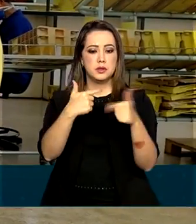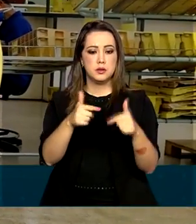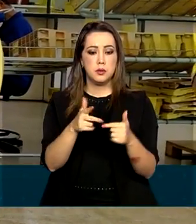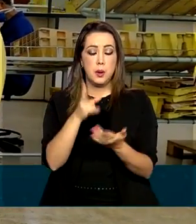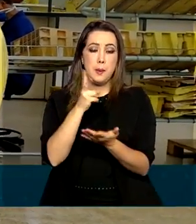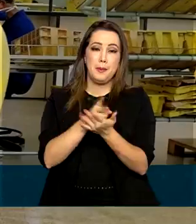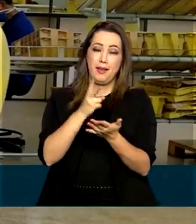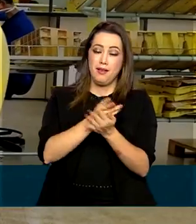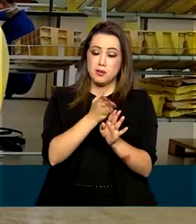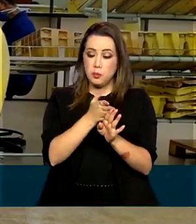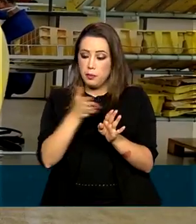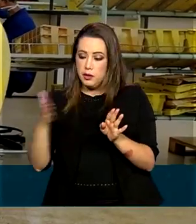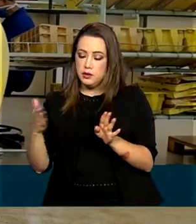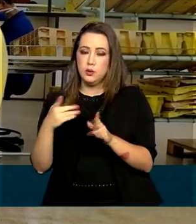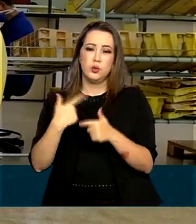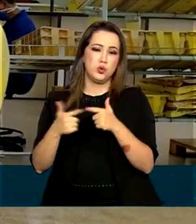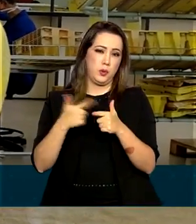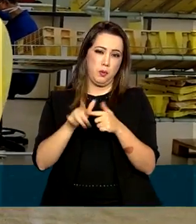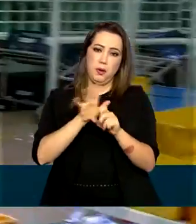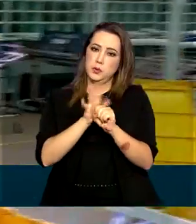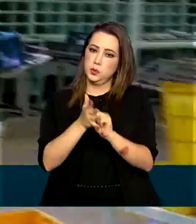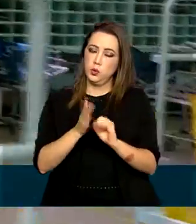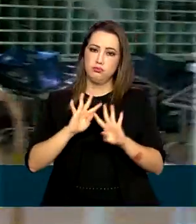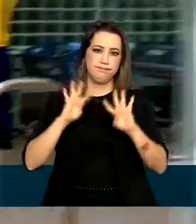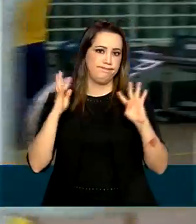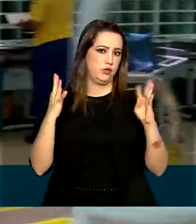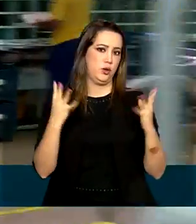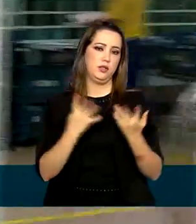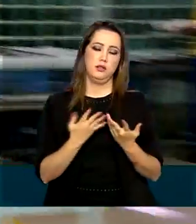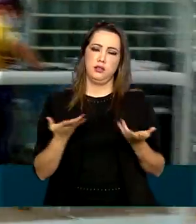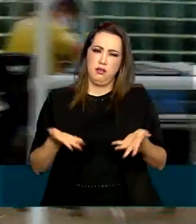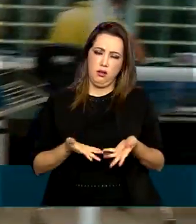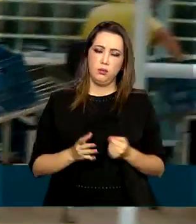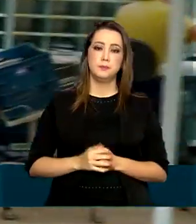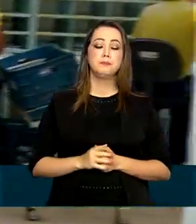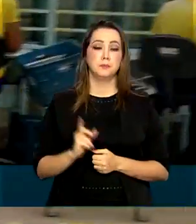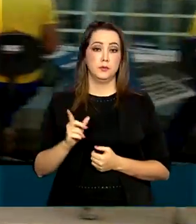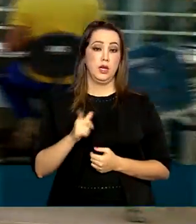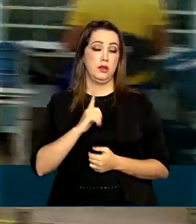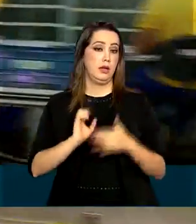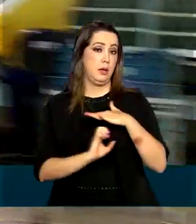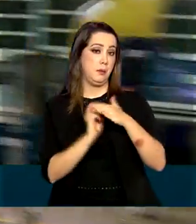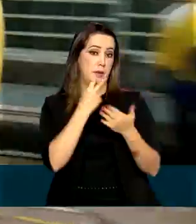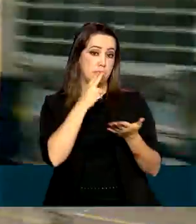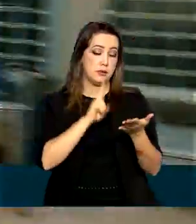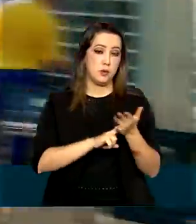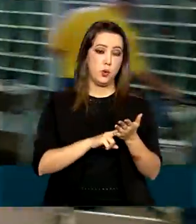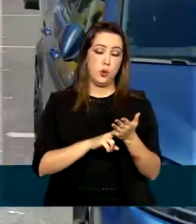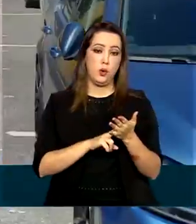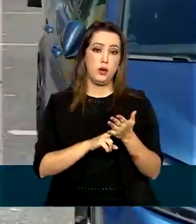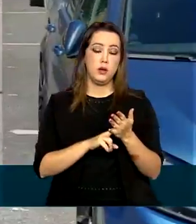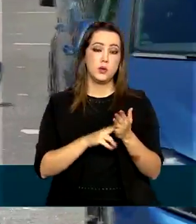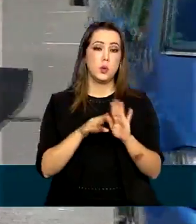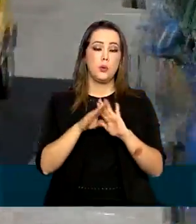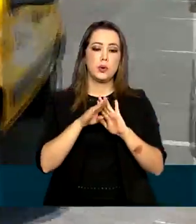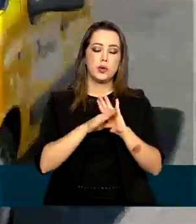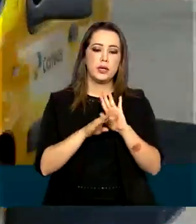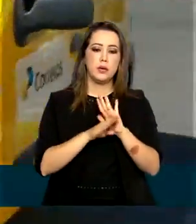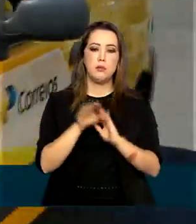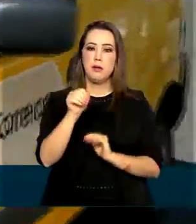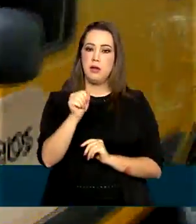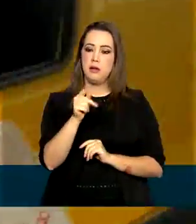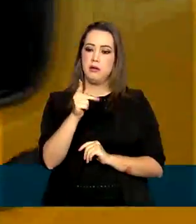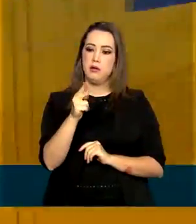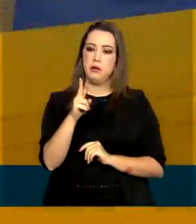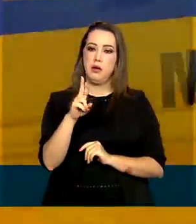mesmo em meio à pandemia do coronavírus, os Correios lançaram o programa Aproxime, que é um pacote